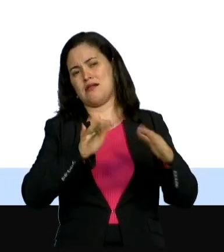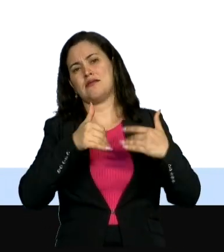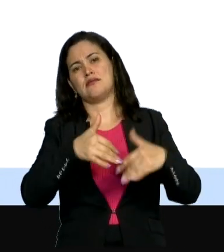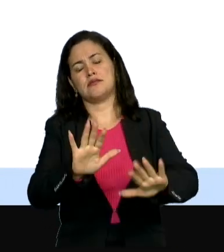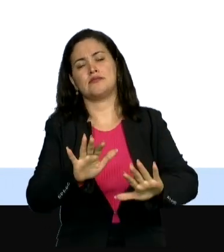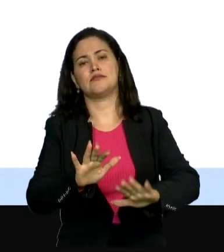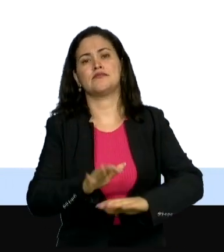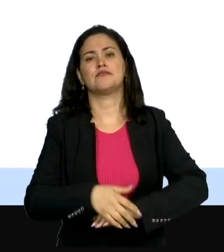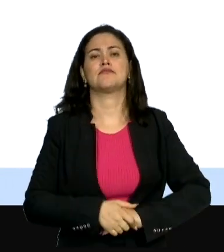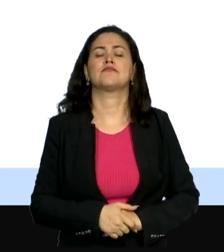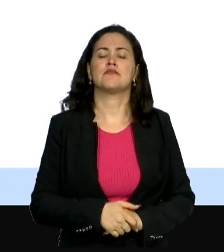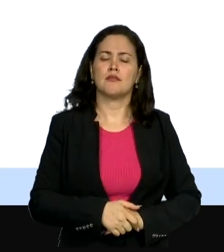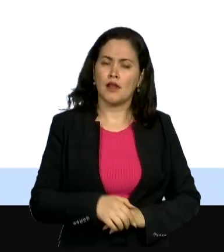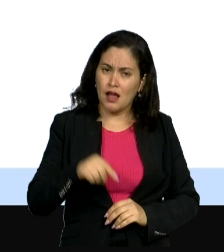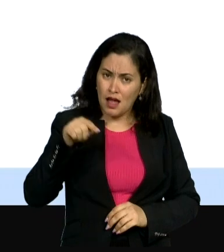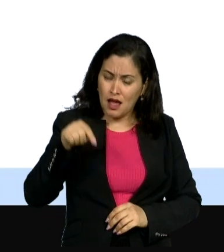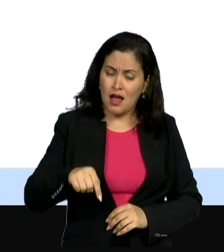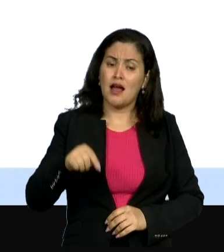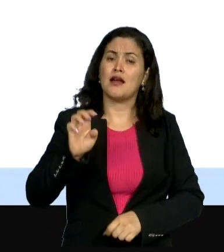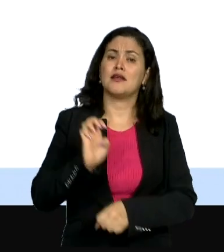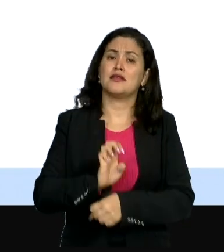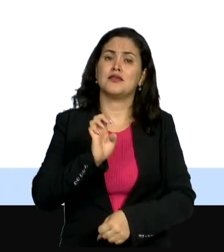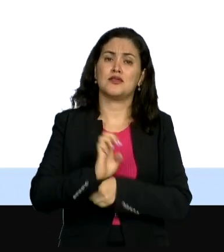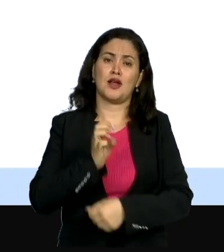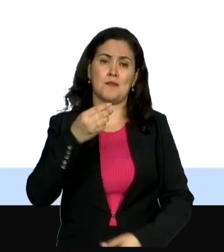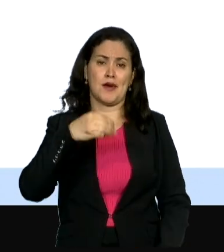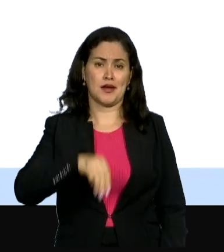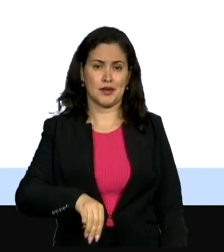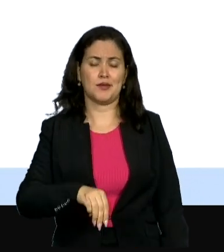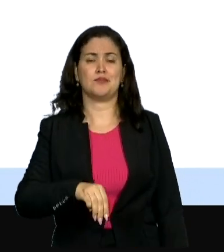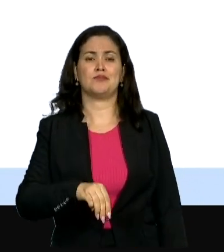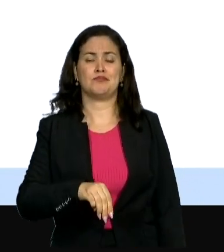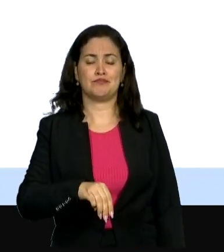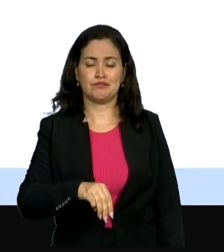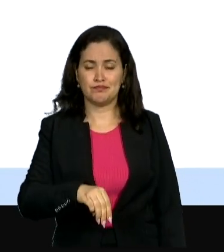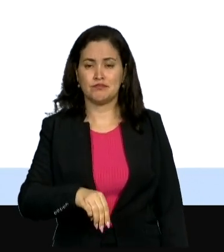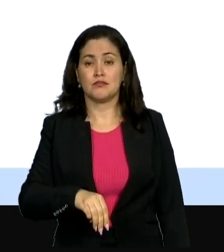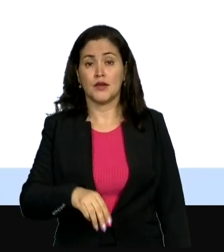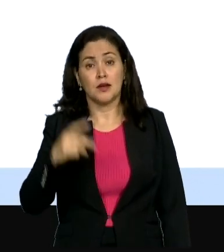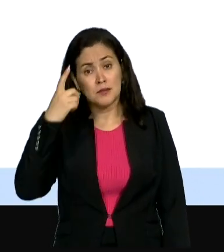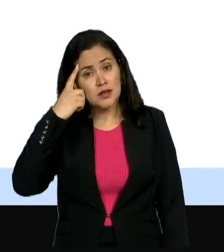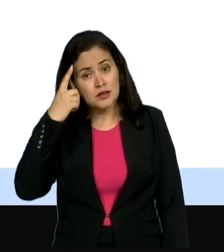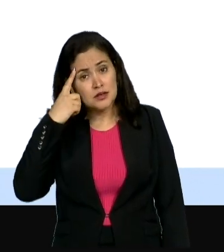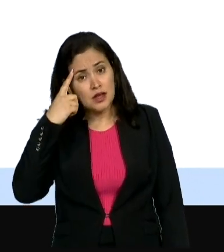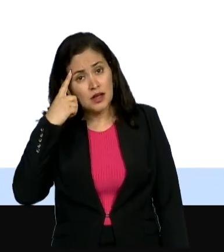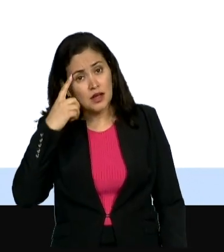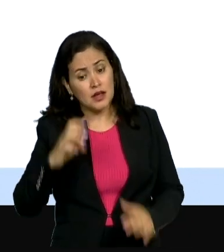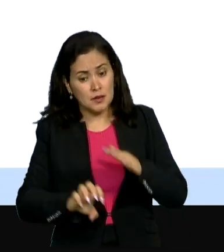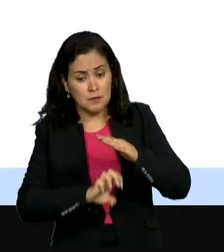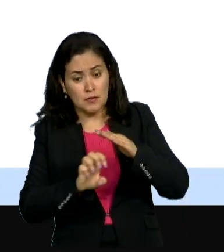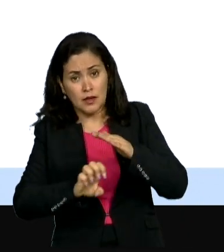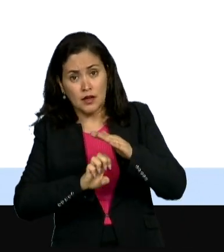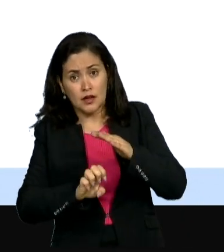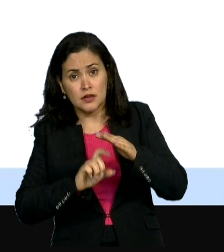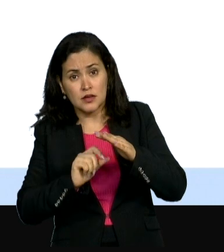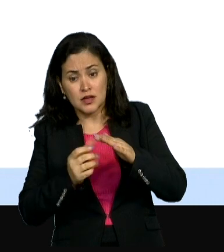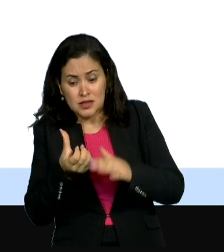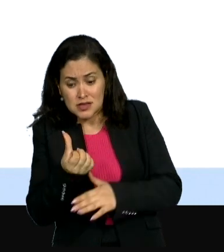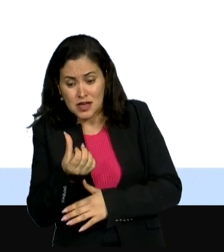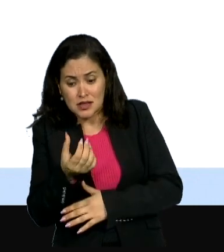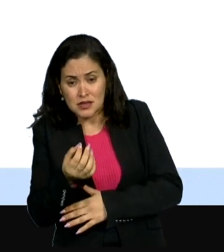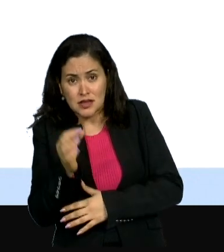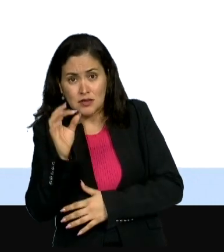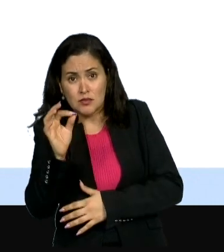temos, é em todo o estado do Maranhão. Imagine uma empresa que 60% do produto que ela produz não é